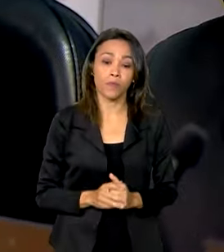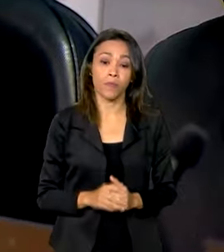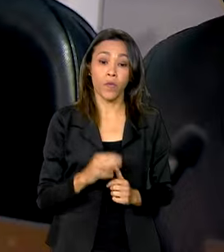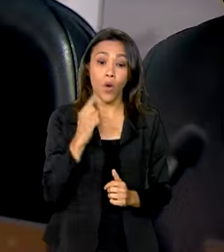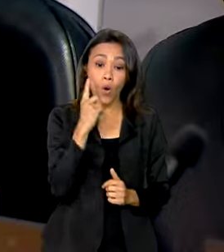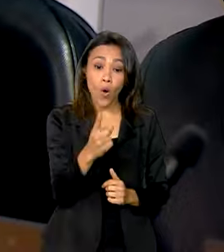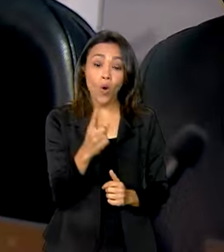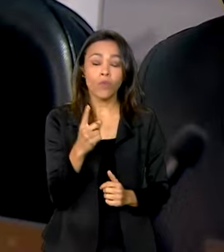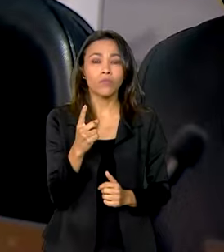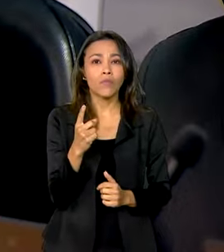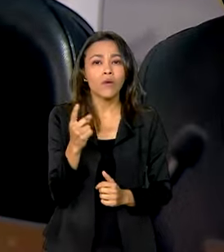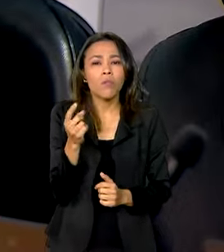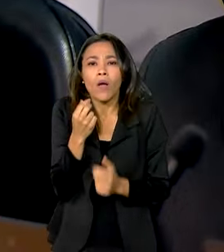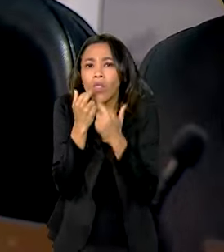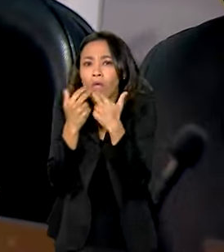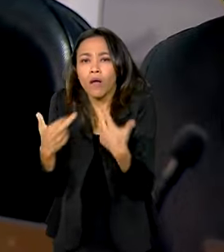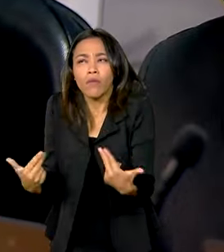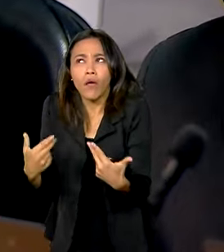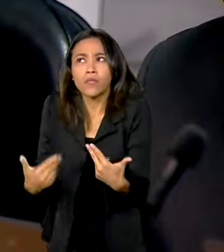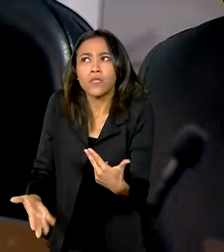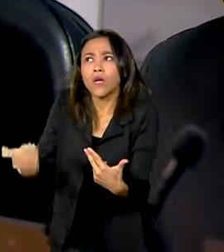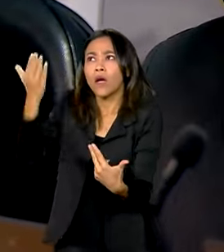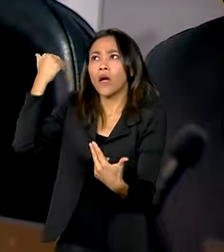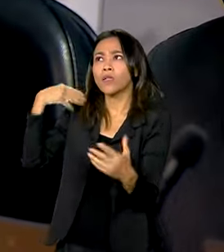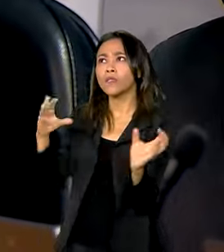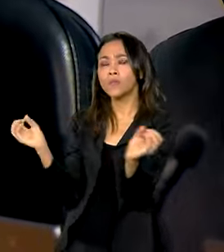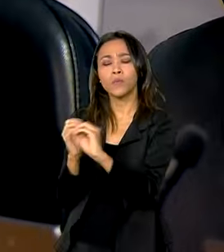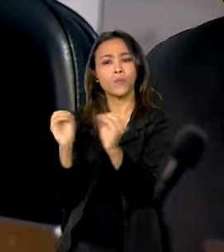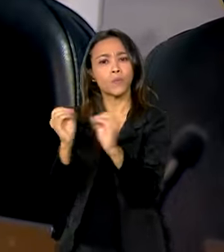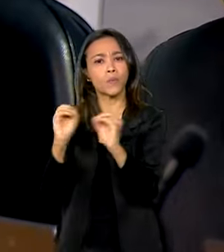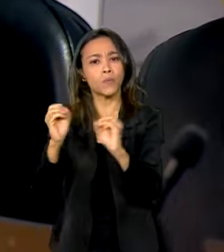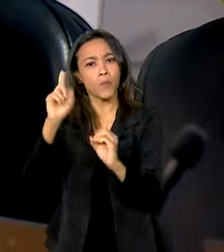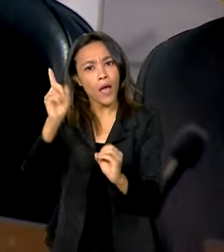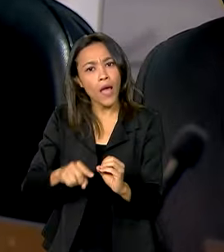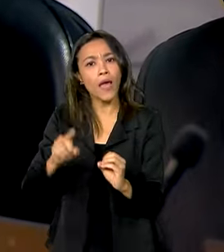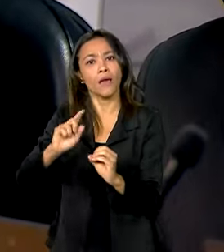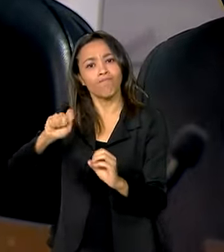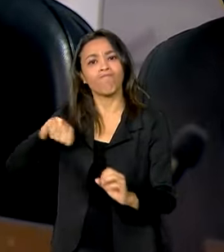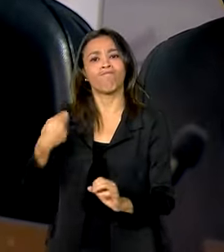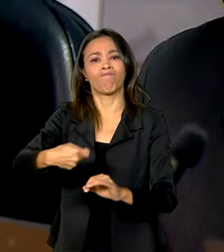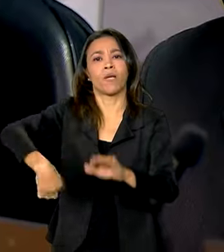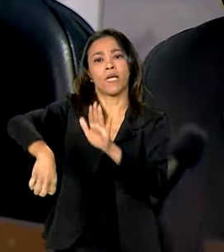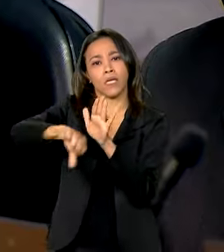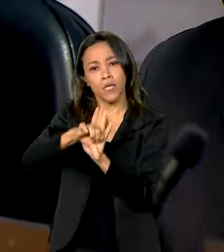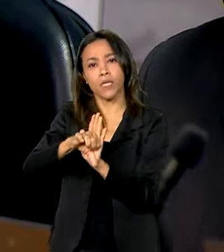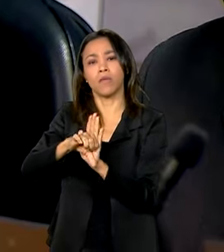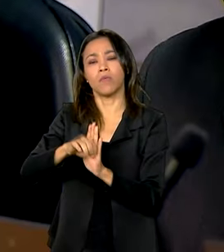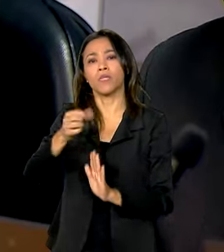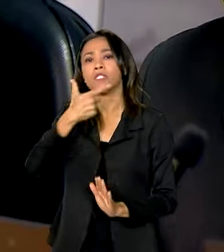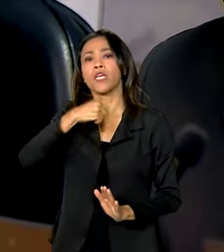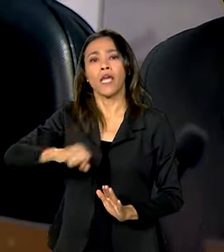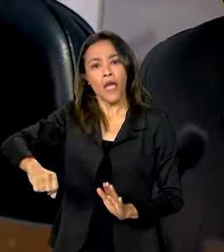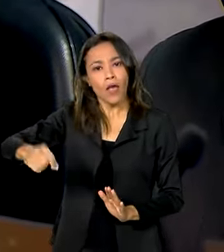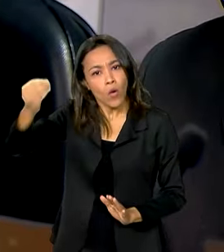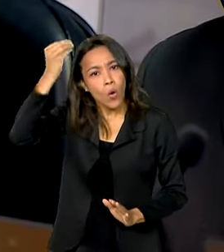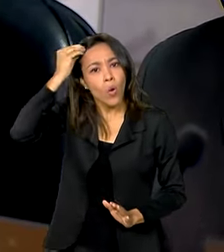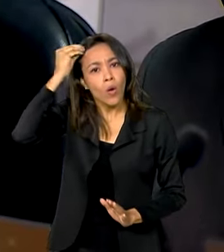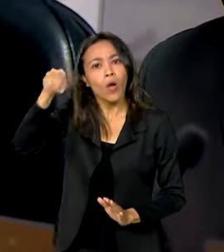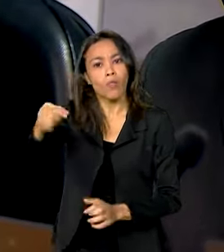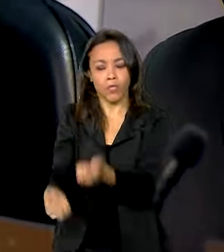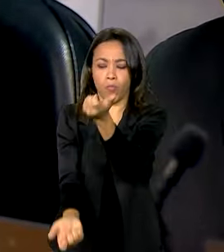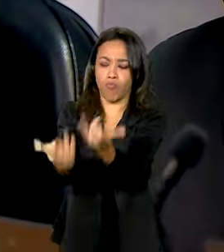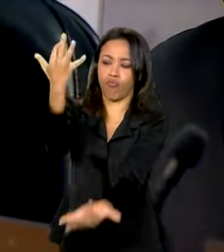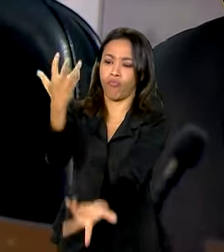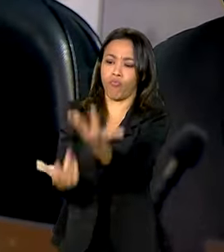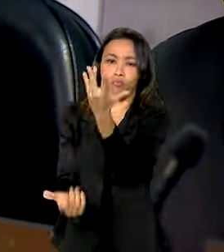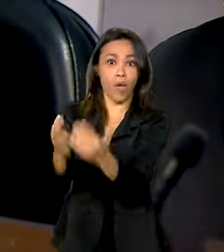que nunca tinha ocorrido, nunca tinha sido feito, é a criminalização daqueles responsáveis, porque isso vai ser uma ferramenta